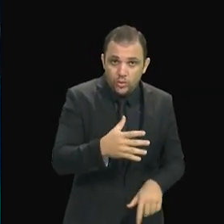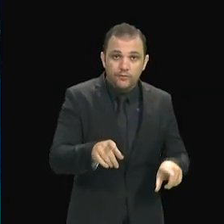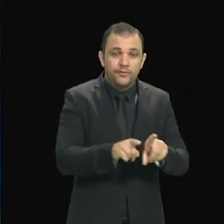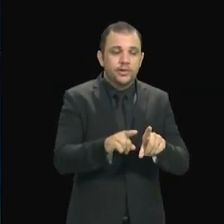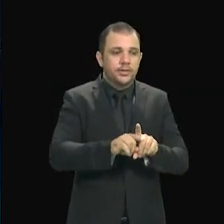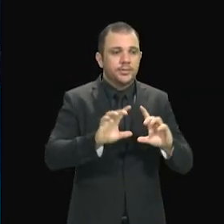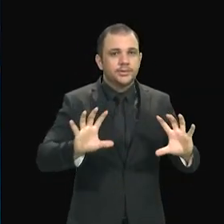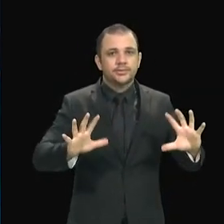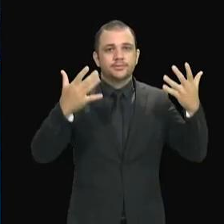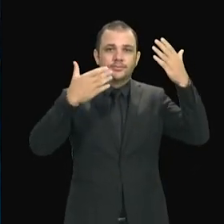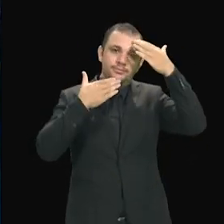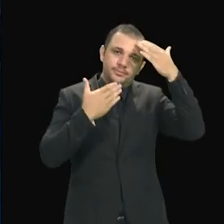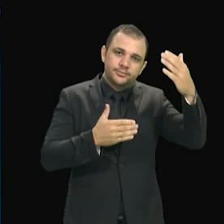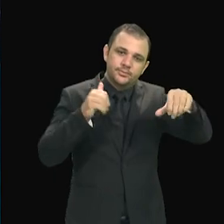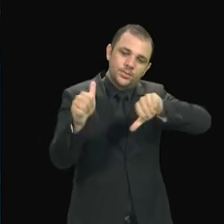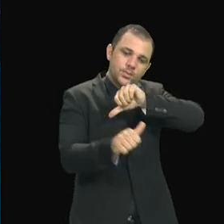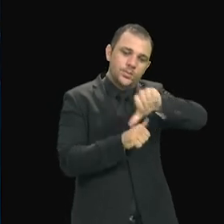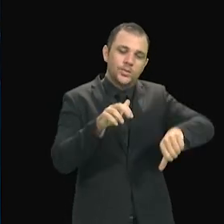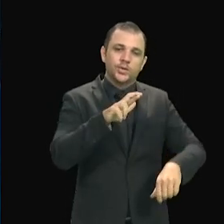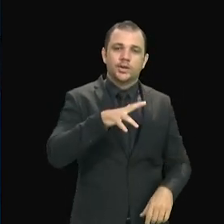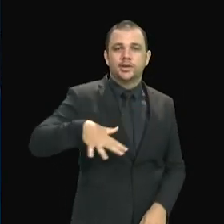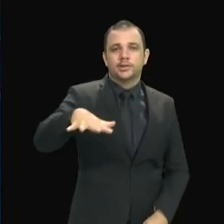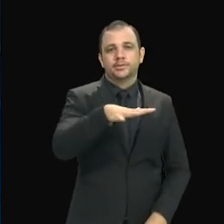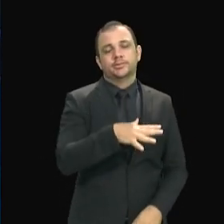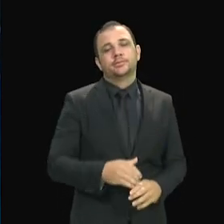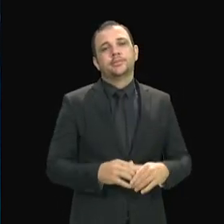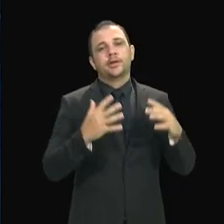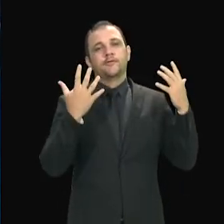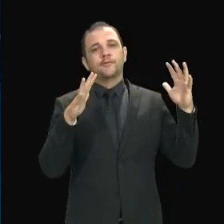universidade faz na nossa região. Viva a Uemassu! Muito obrigado, presidente.